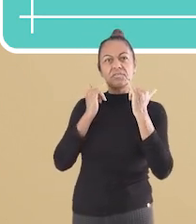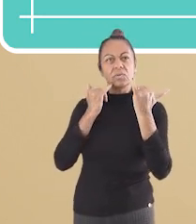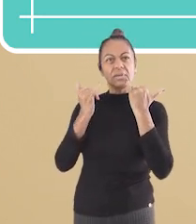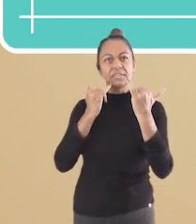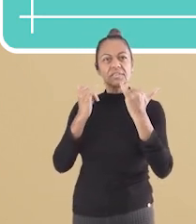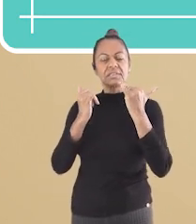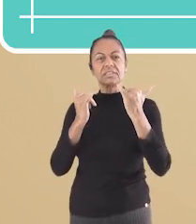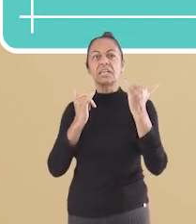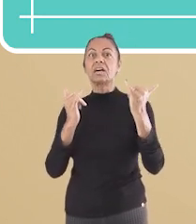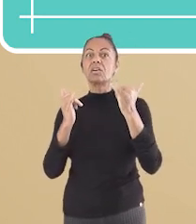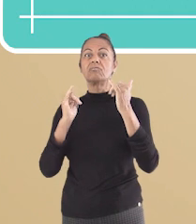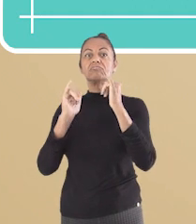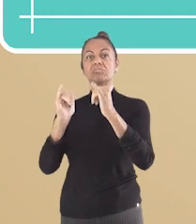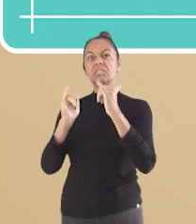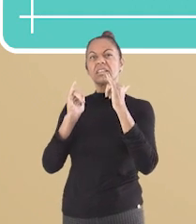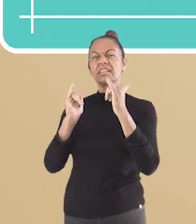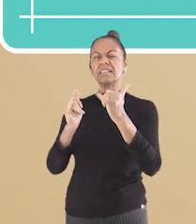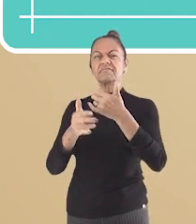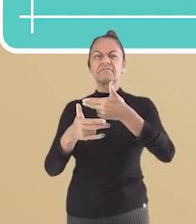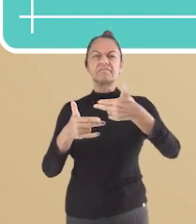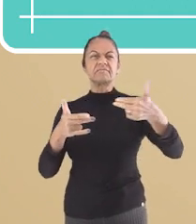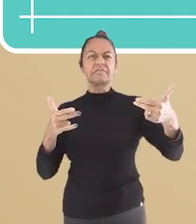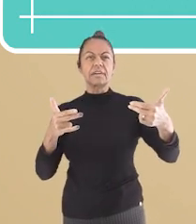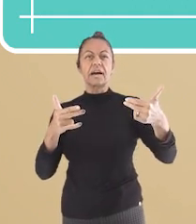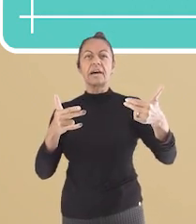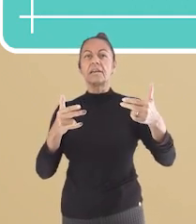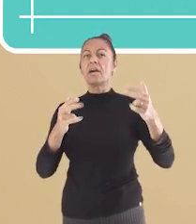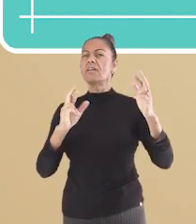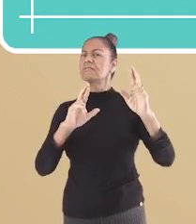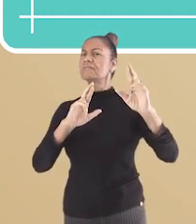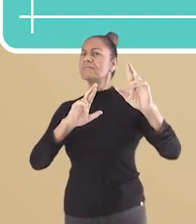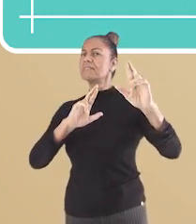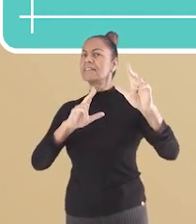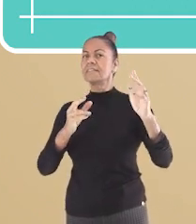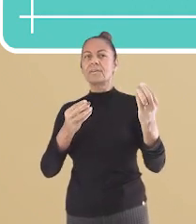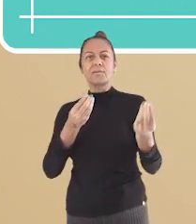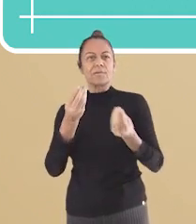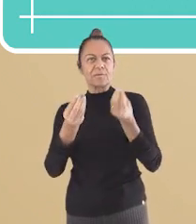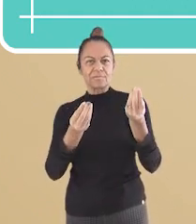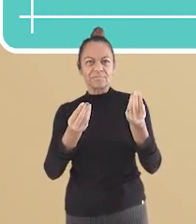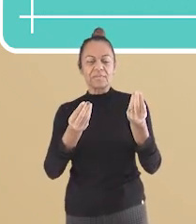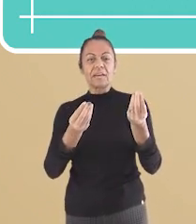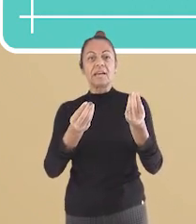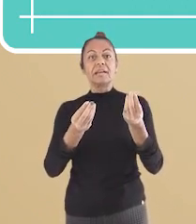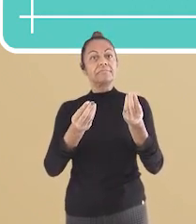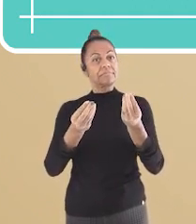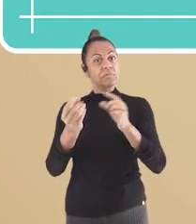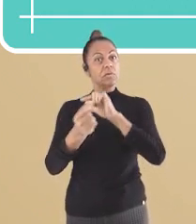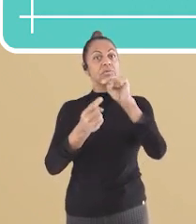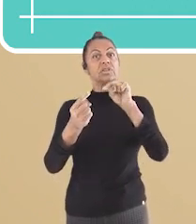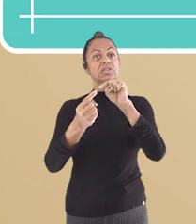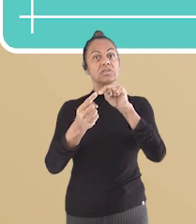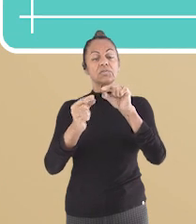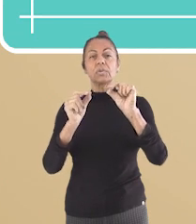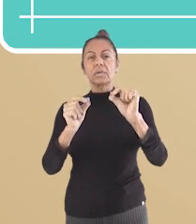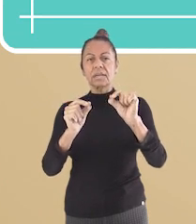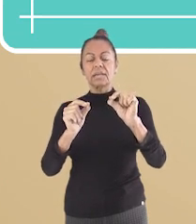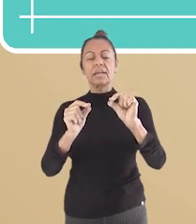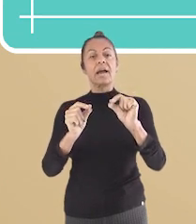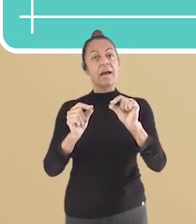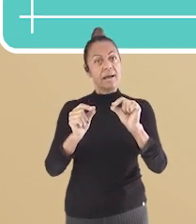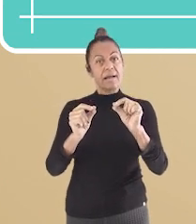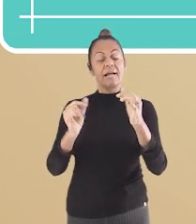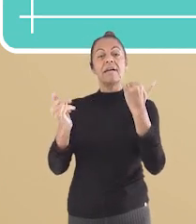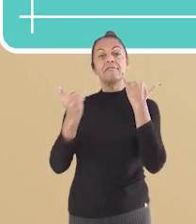jornalísticos, publicitários e etc. Os objetivos são identificar um anúncio publicitário e suas